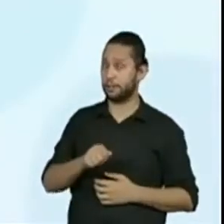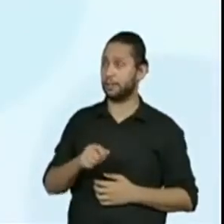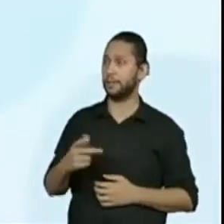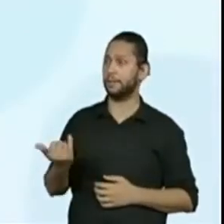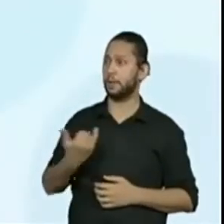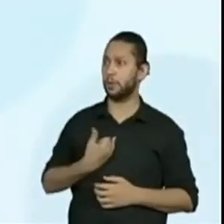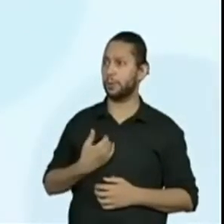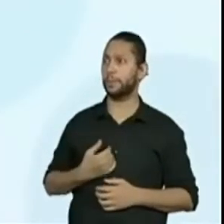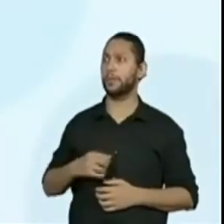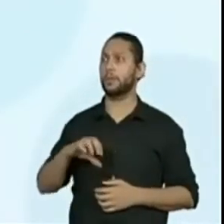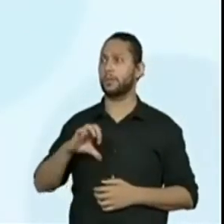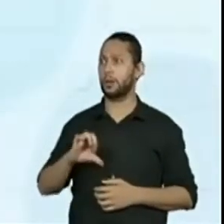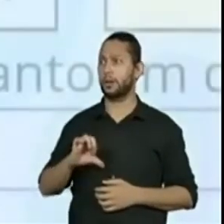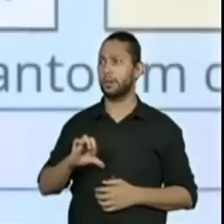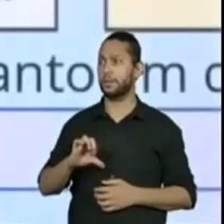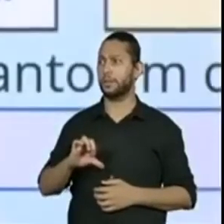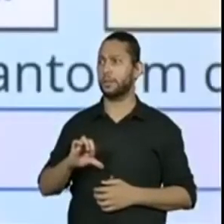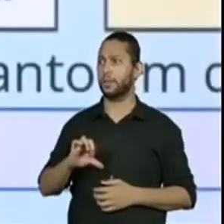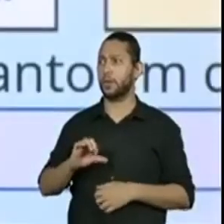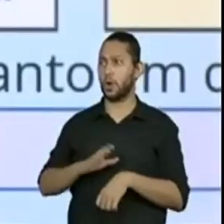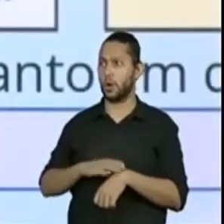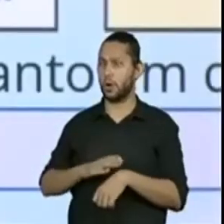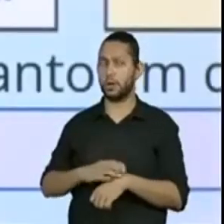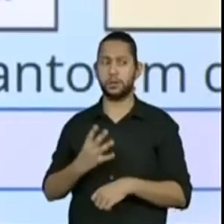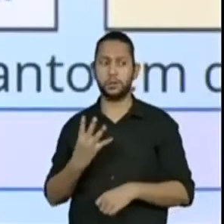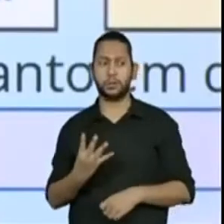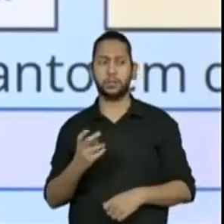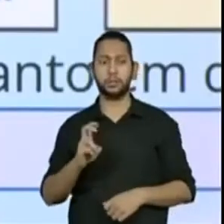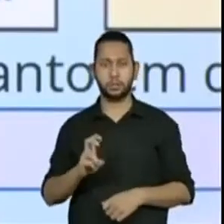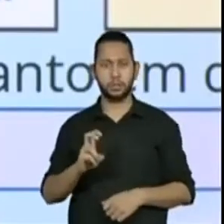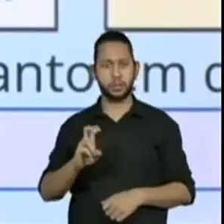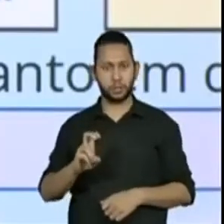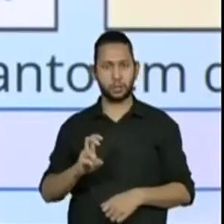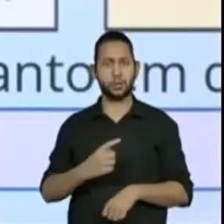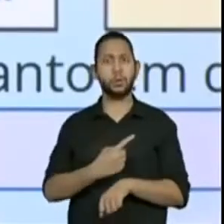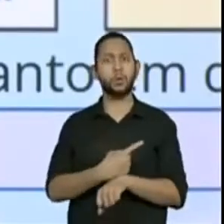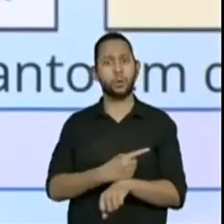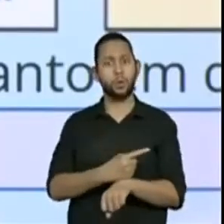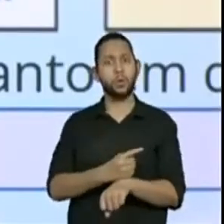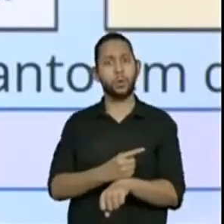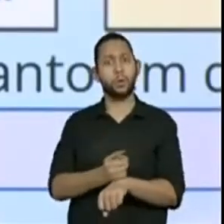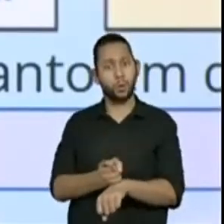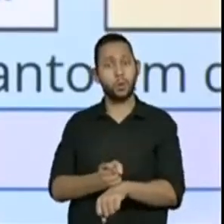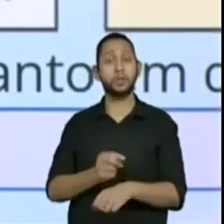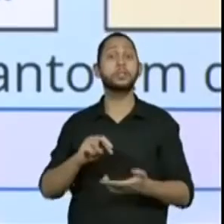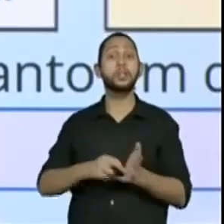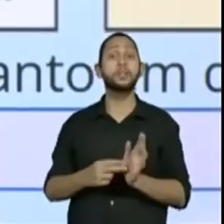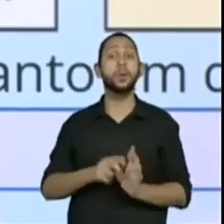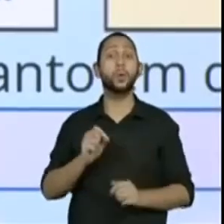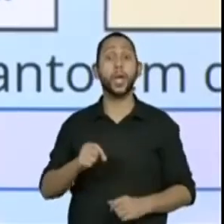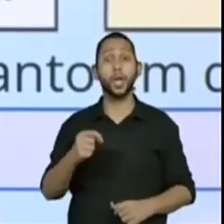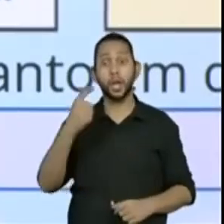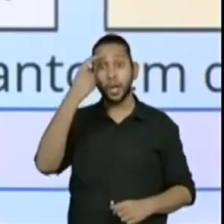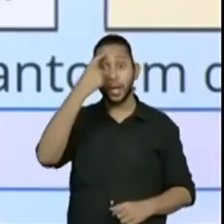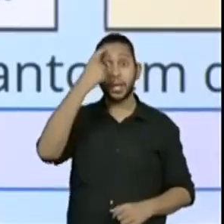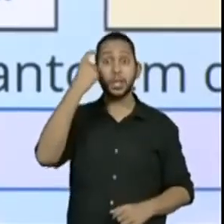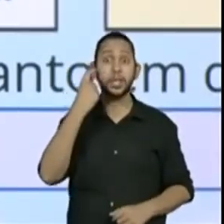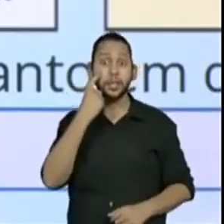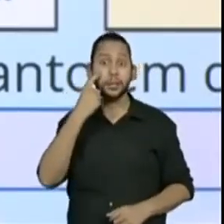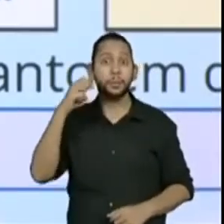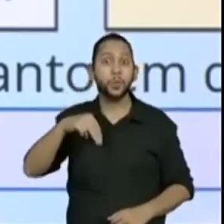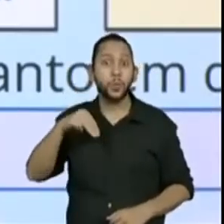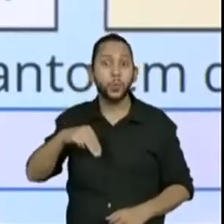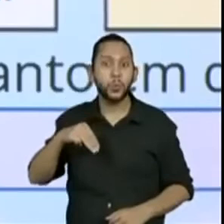é 9 horas e 45 e essa sequência está pulando de 15 em 15 minutos. Quem mais? O aluno